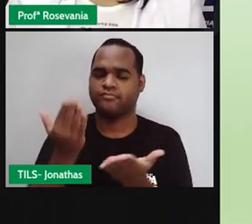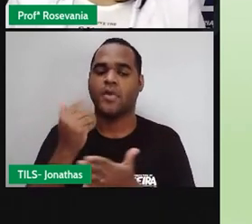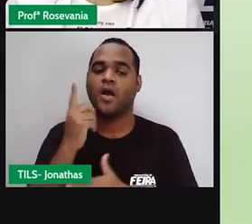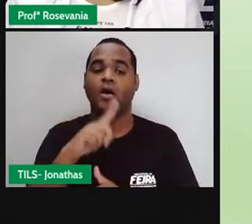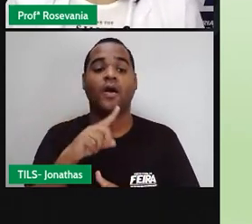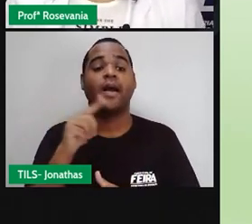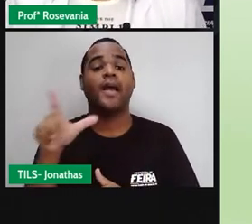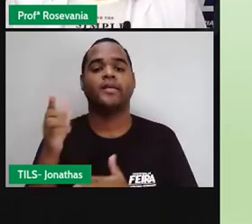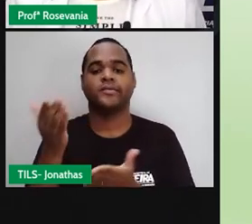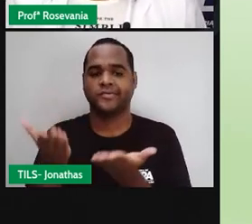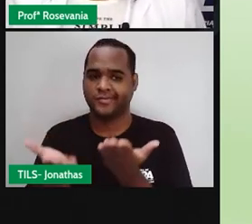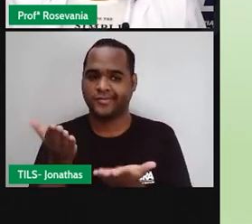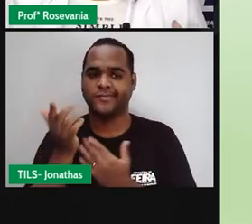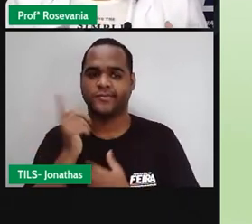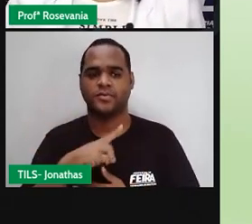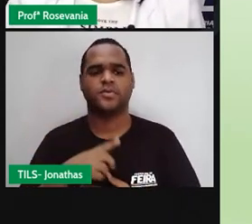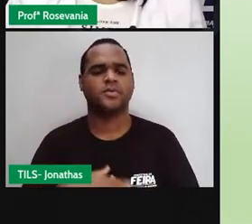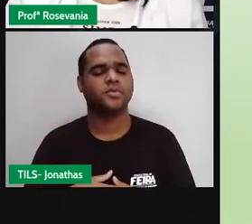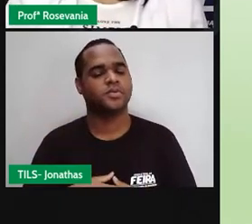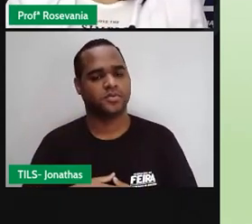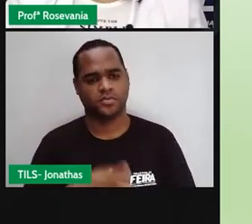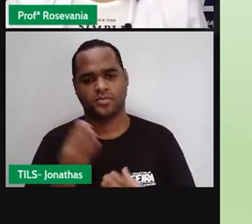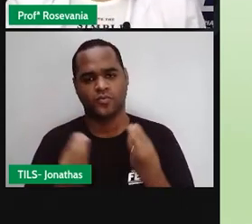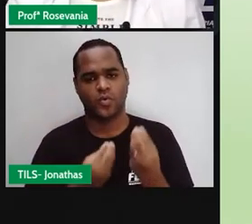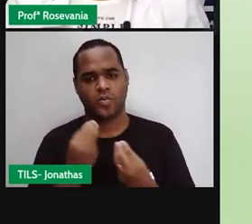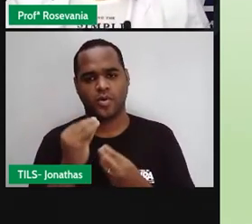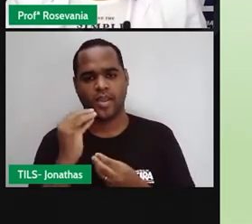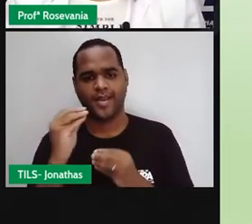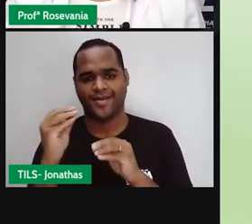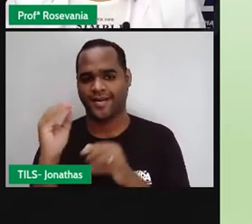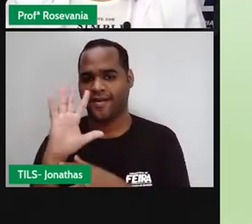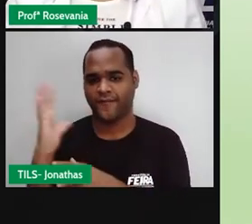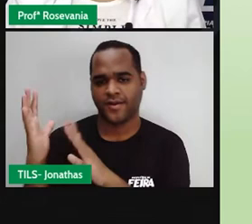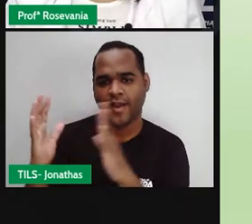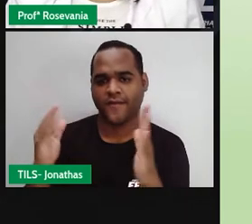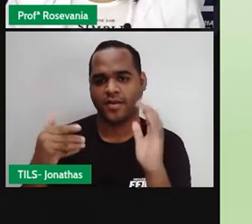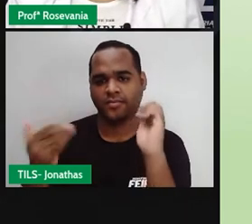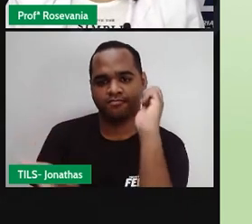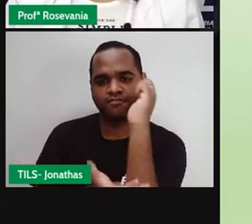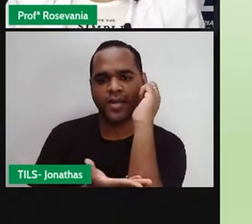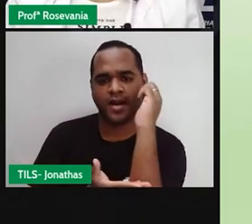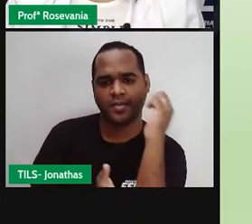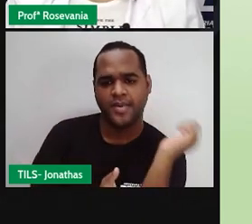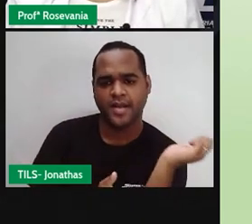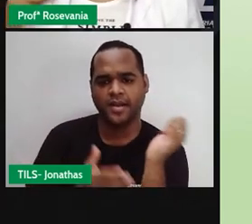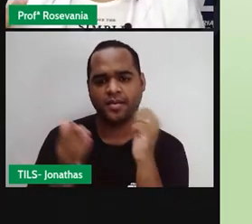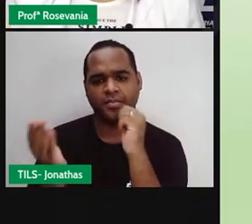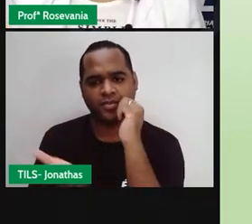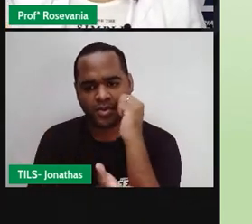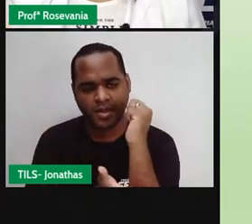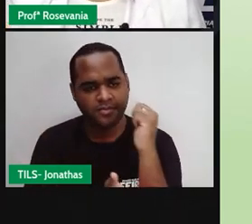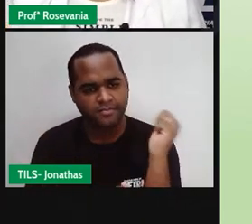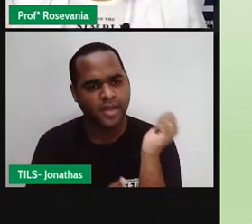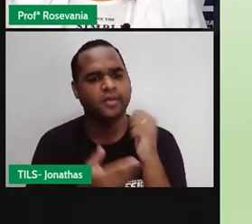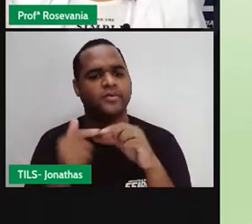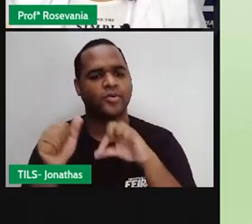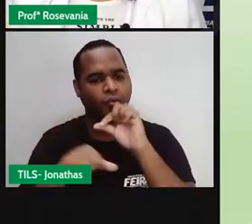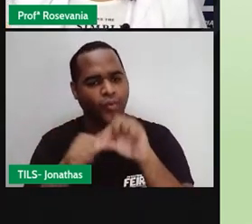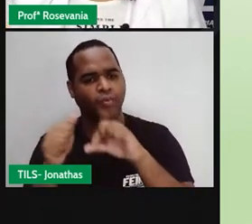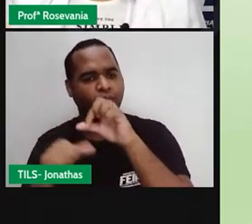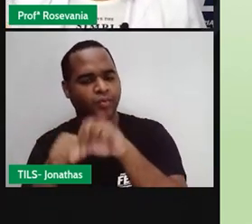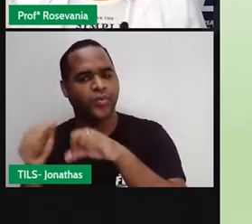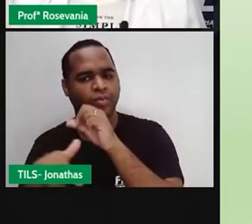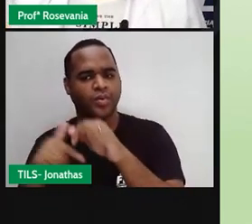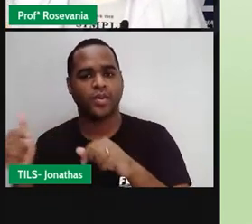temperaturas estáveis. Então, o aumento do desmatamento, ou seja, da retirada, né, da cobertura vegetal, ela está